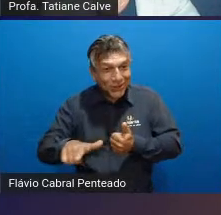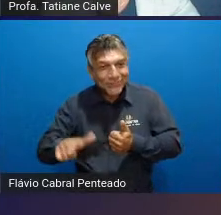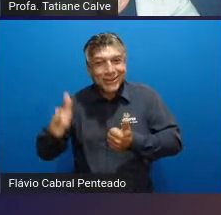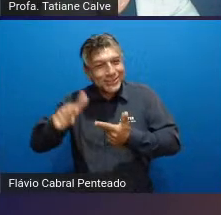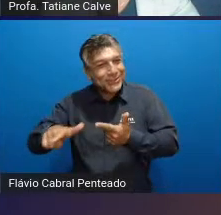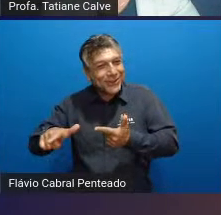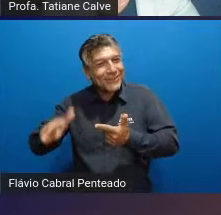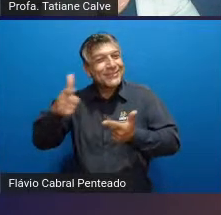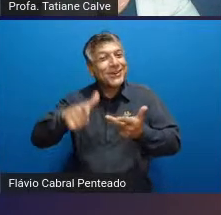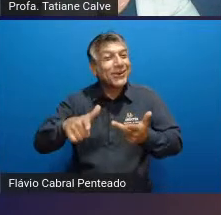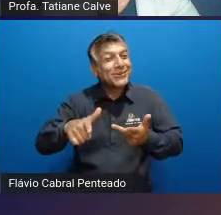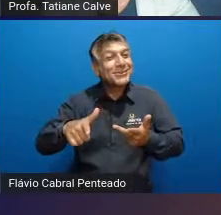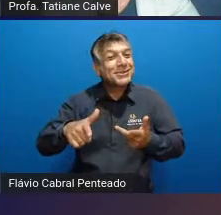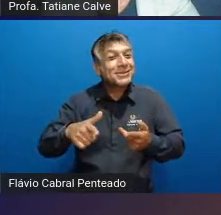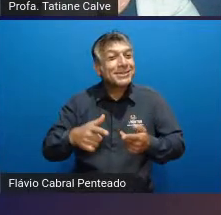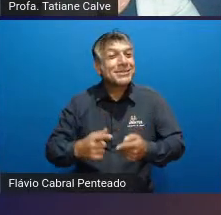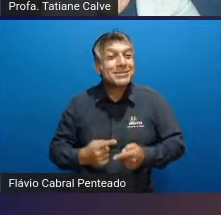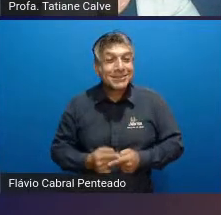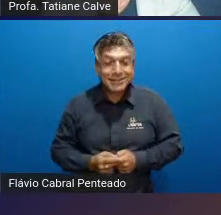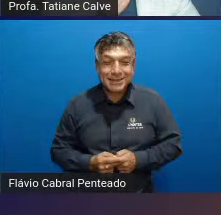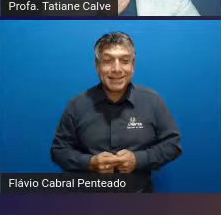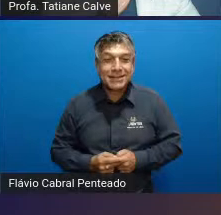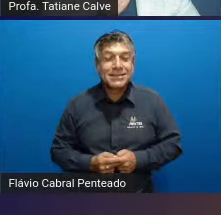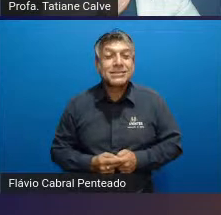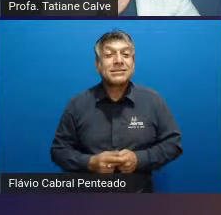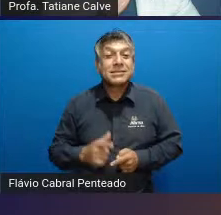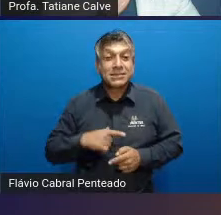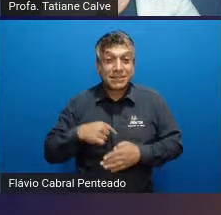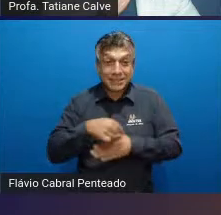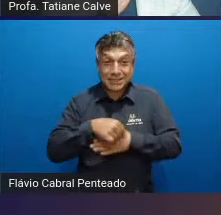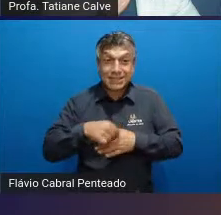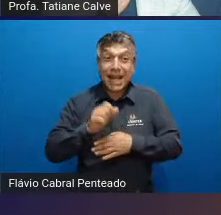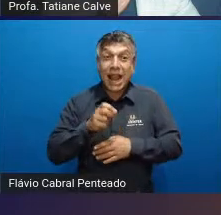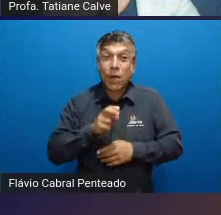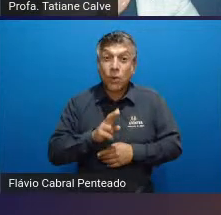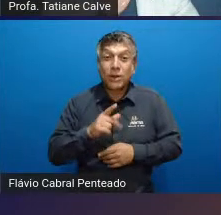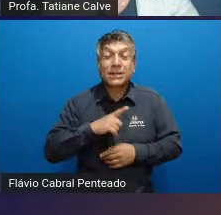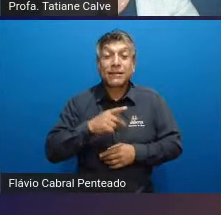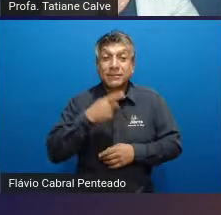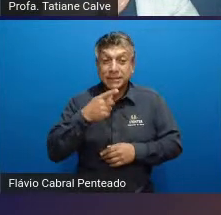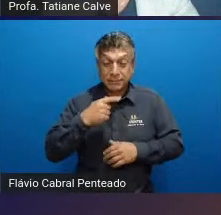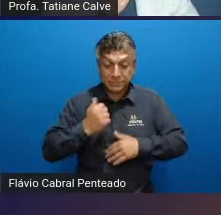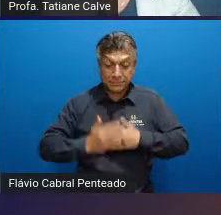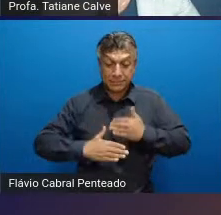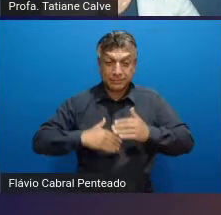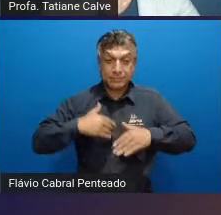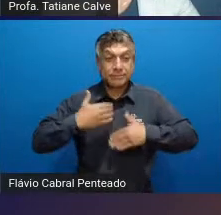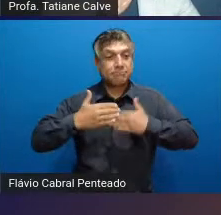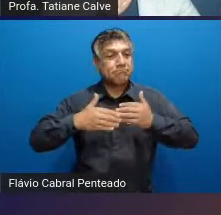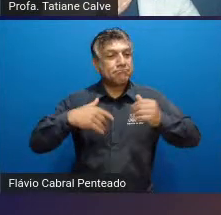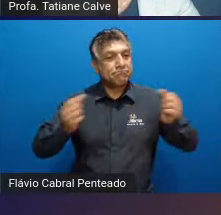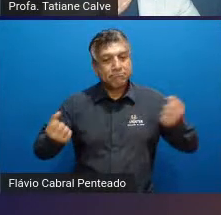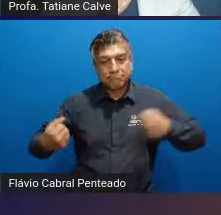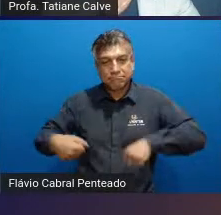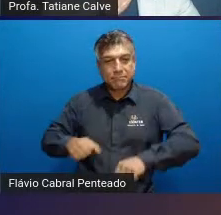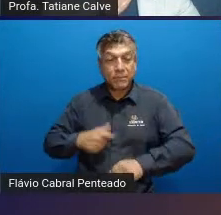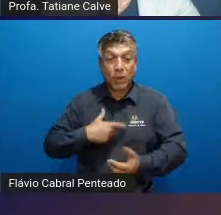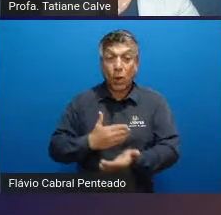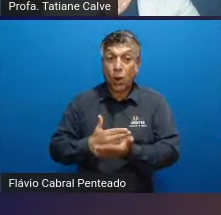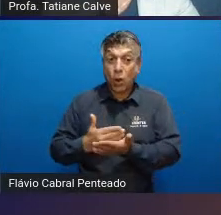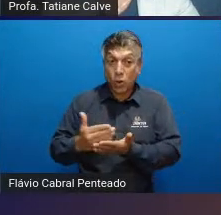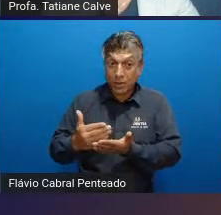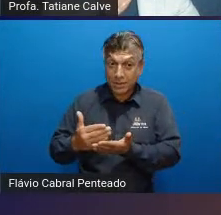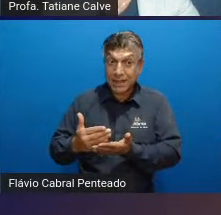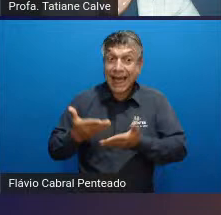de acordo com a Galarru o desenvolvimento motor é um processo contínuo ele se inicia desde